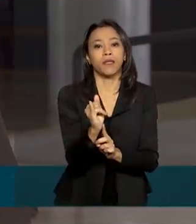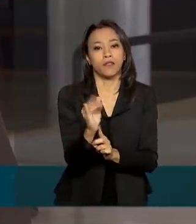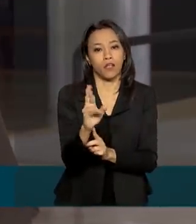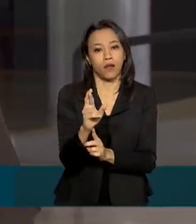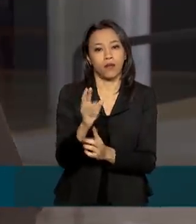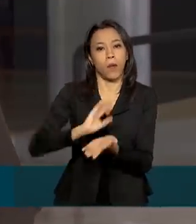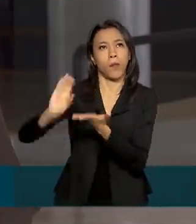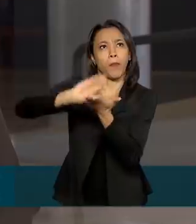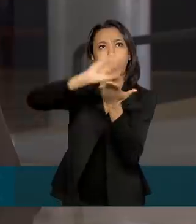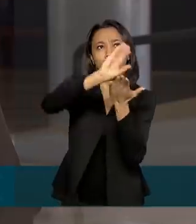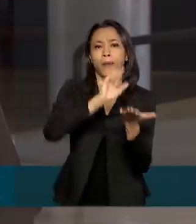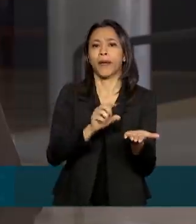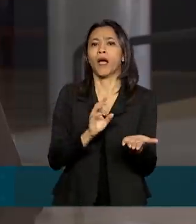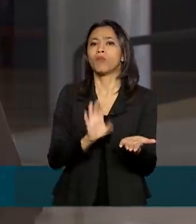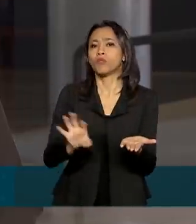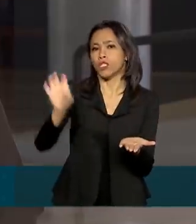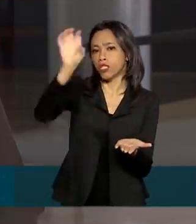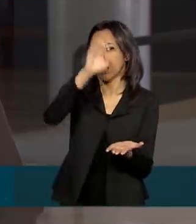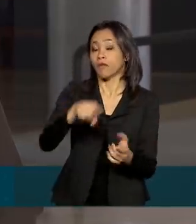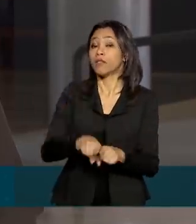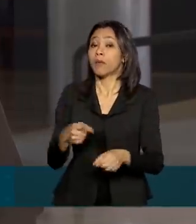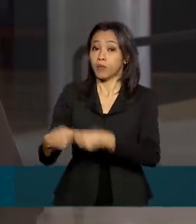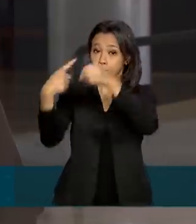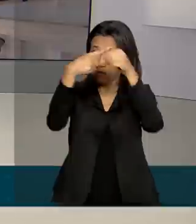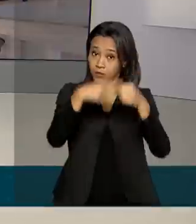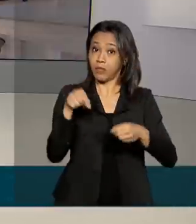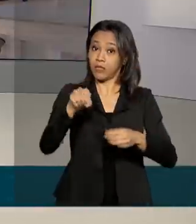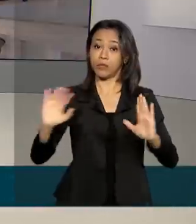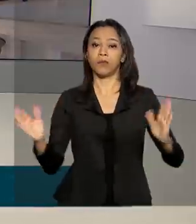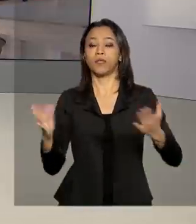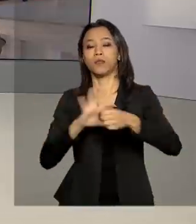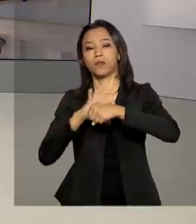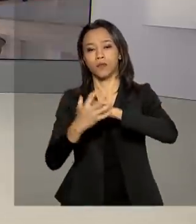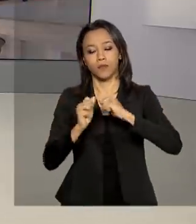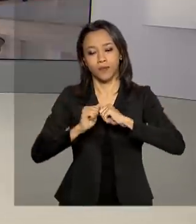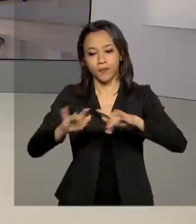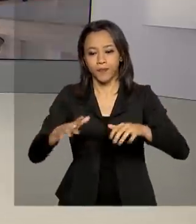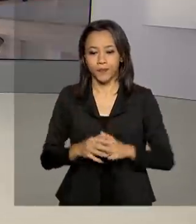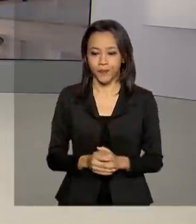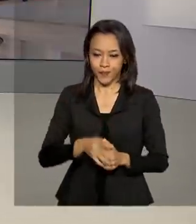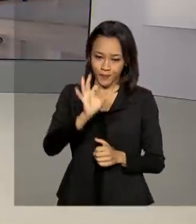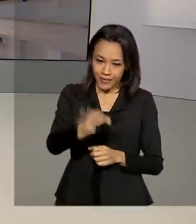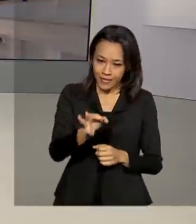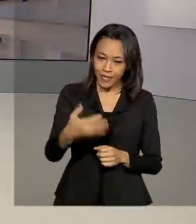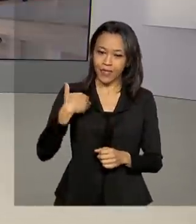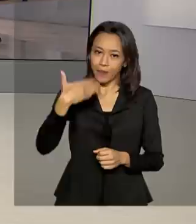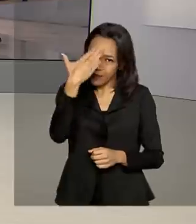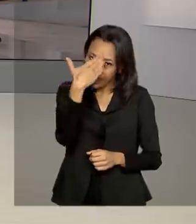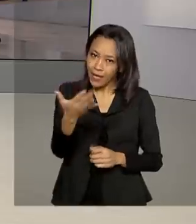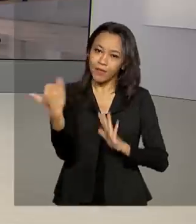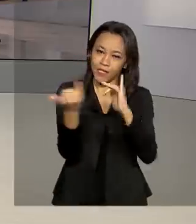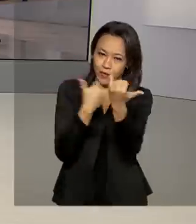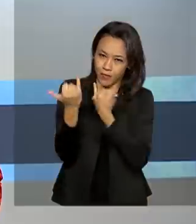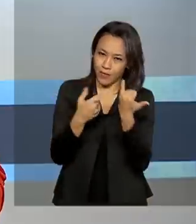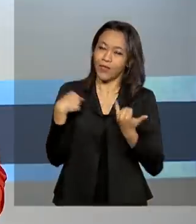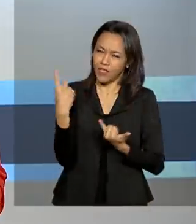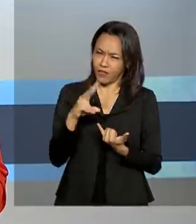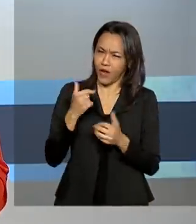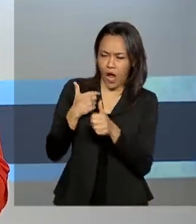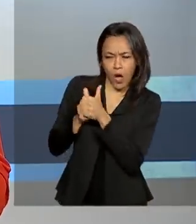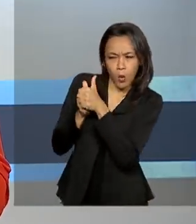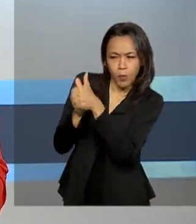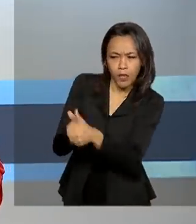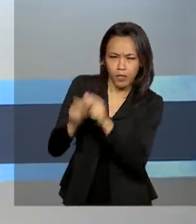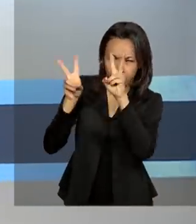estados e municípios nesse momento de combate ao coronavírus. Tá certo, Márcia. Obrigada pelas suas informações. A gente vai acompanhando aí esse assunto.